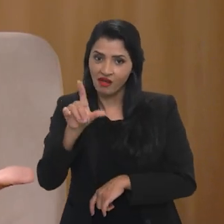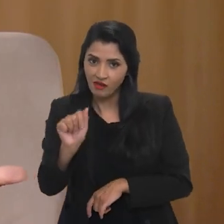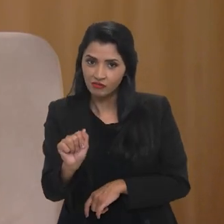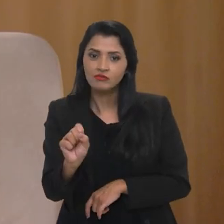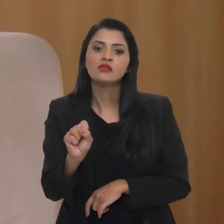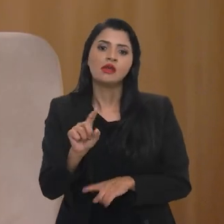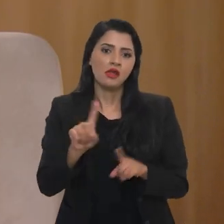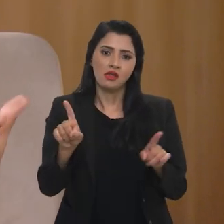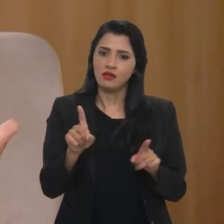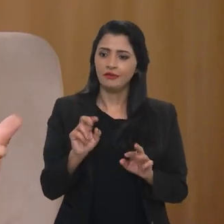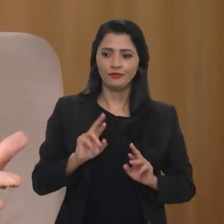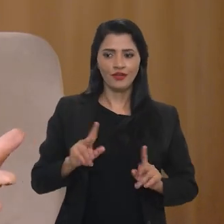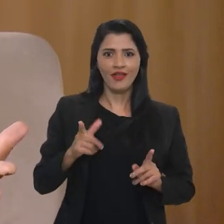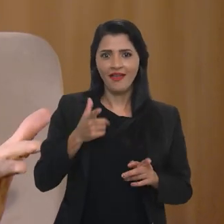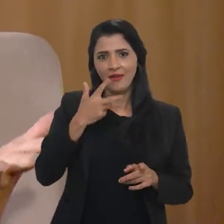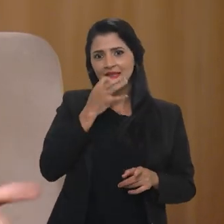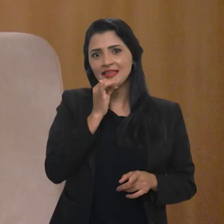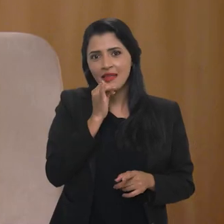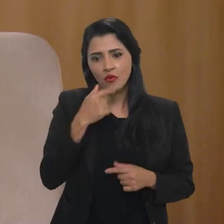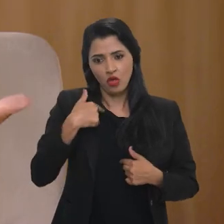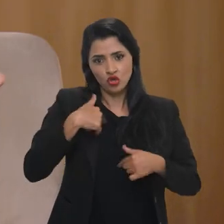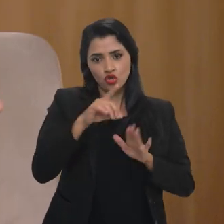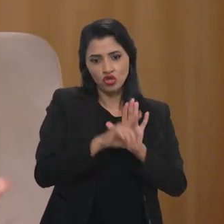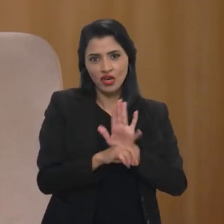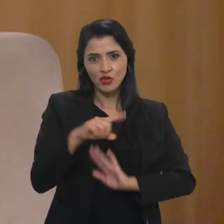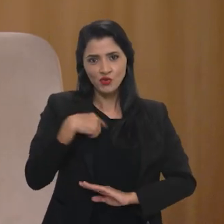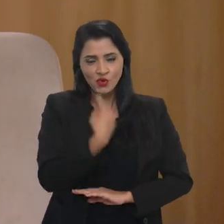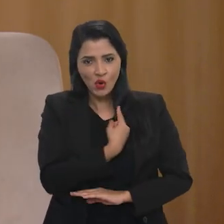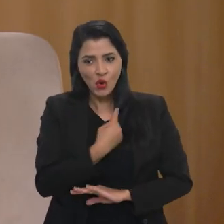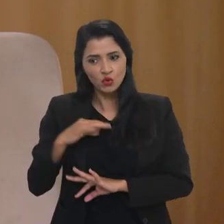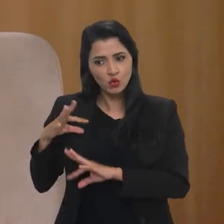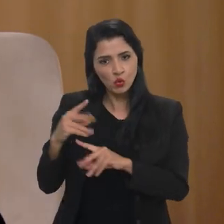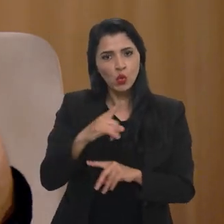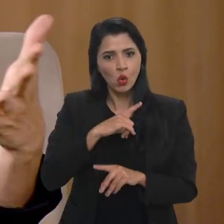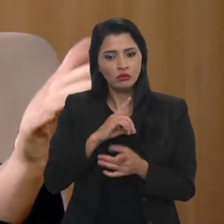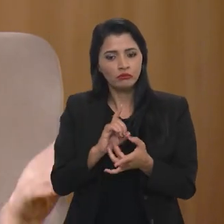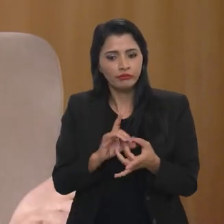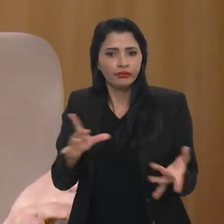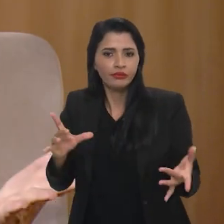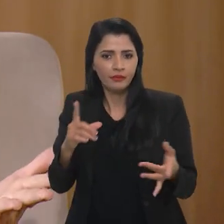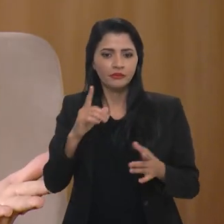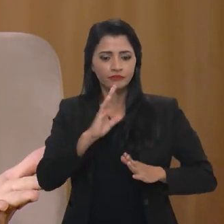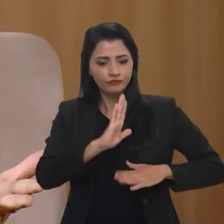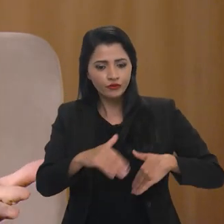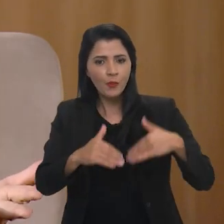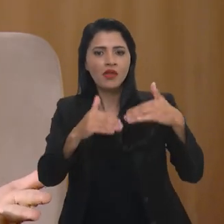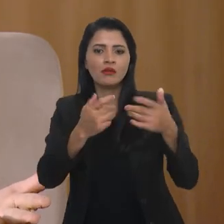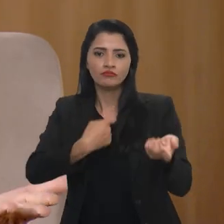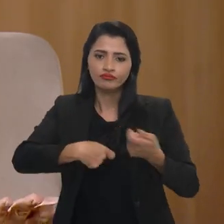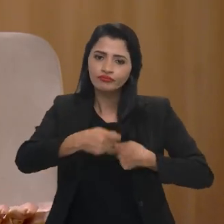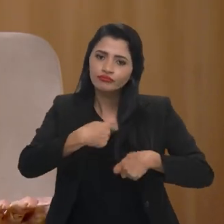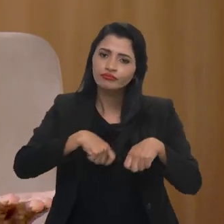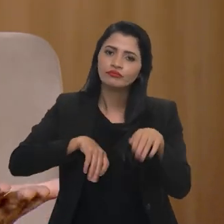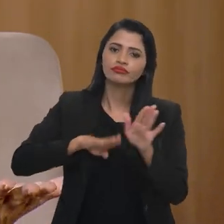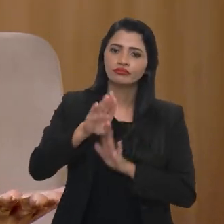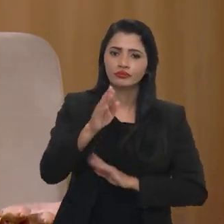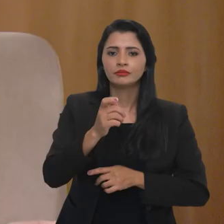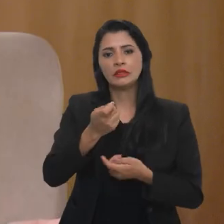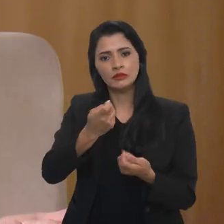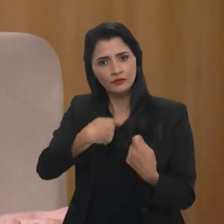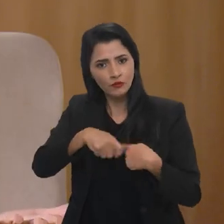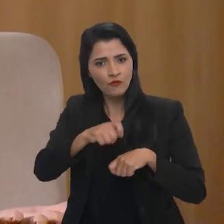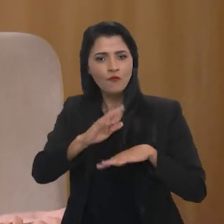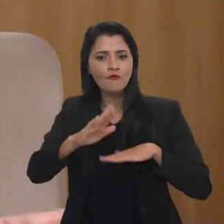E, obviamente, que não faz sentido a gente abrir mão de uma fatia do nosso direito fundamental, que todos nós abrimos para o desenvolvimento econômico, para